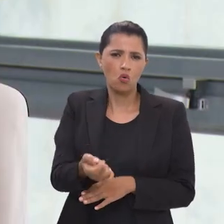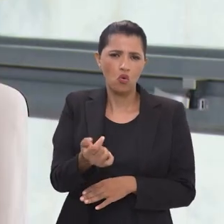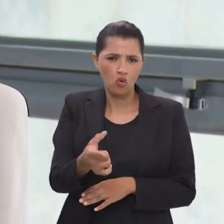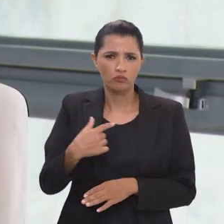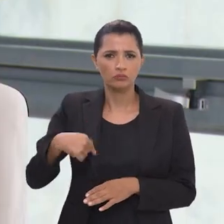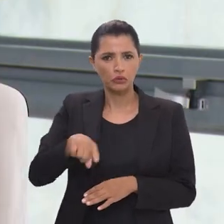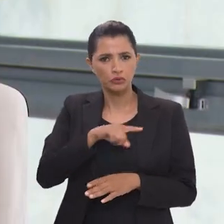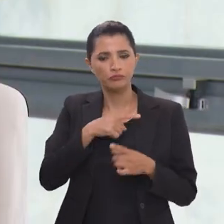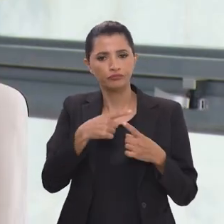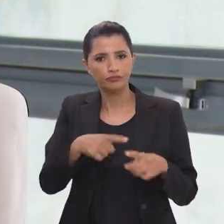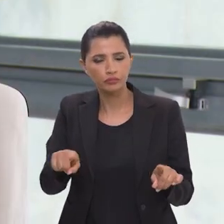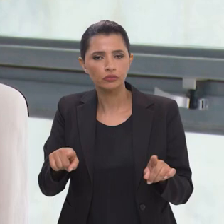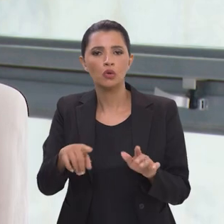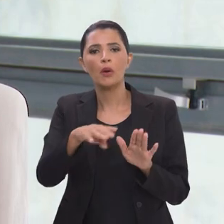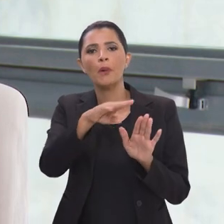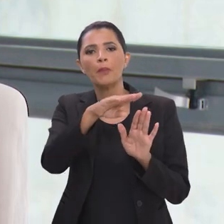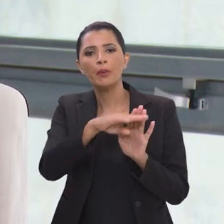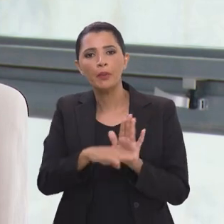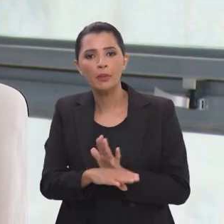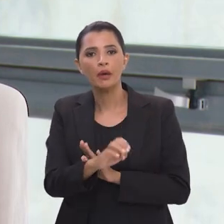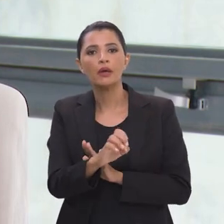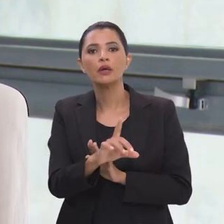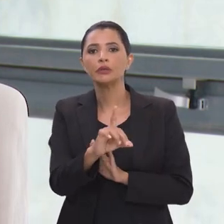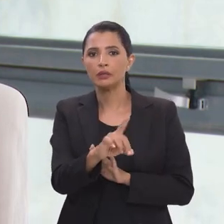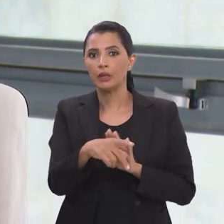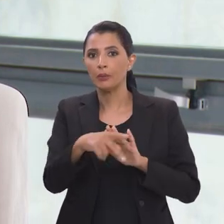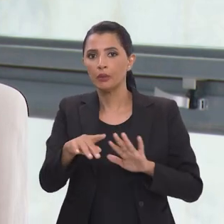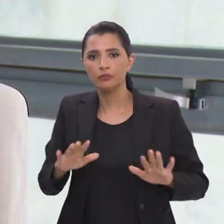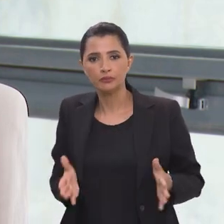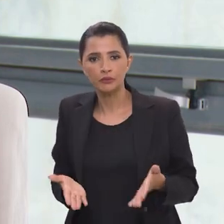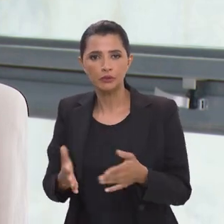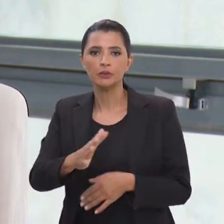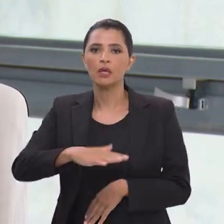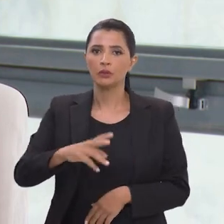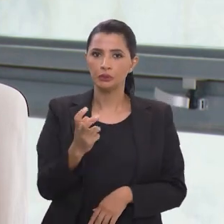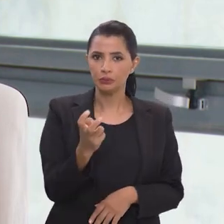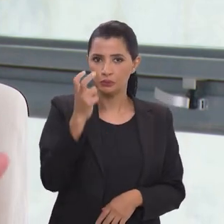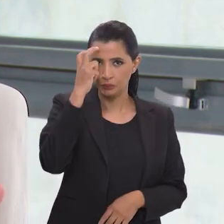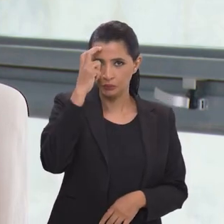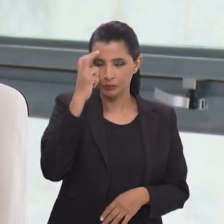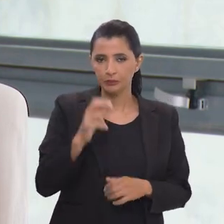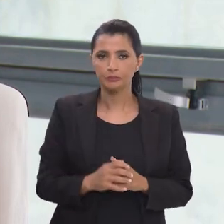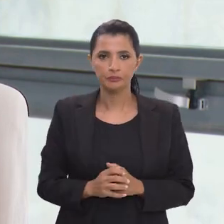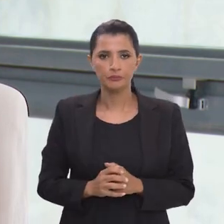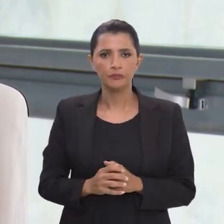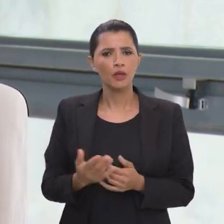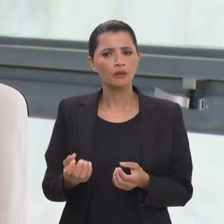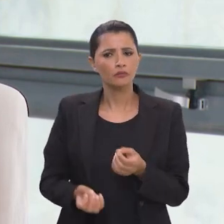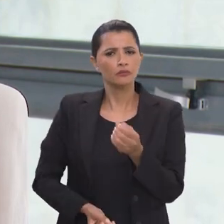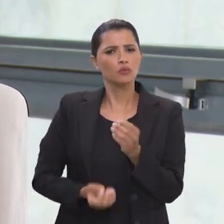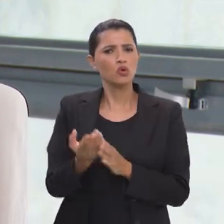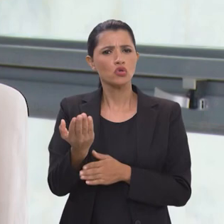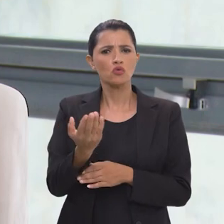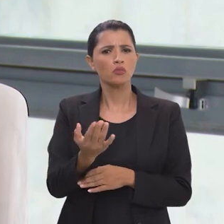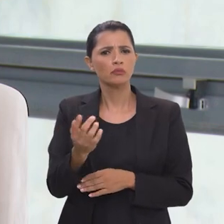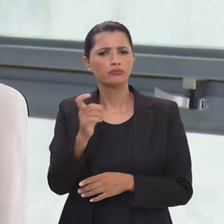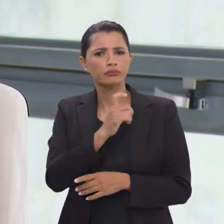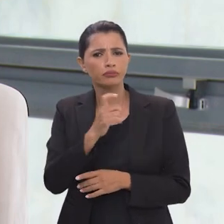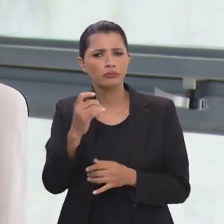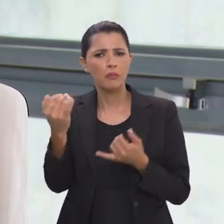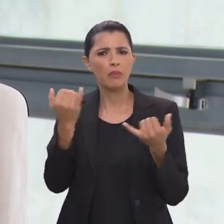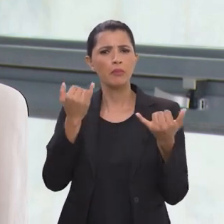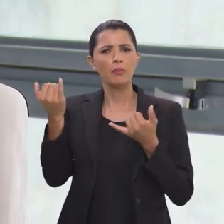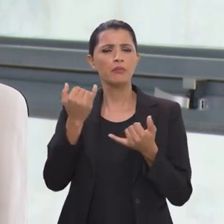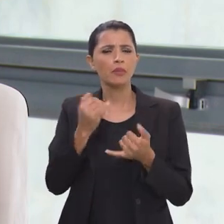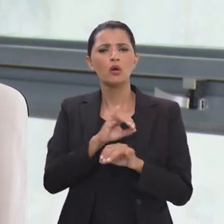Recentemente nós lançamos uma série de editais de fomento na área da cultura e surgiu uma